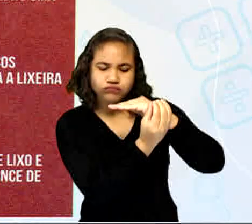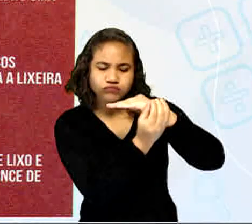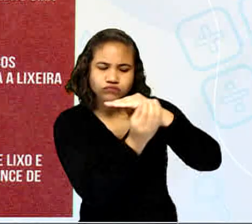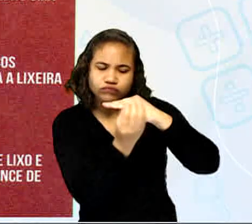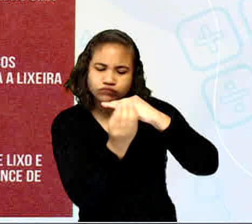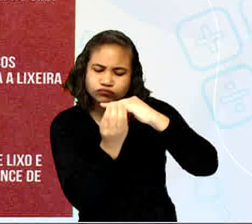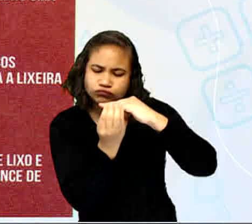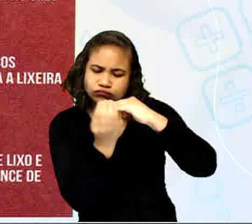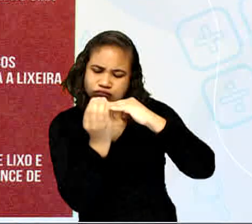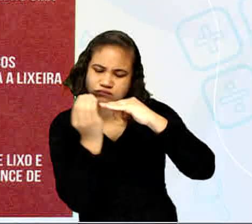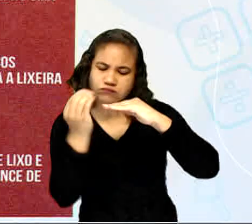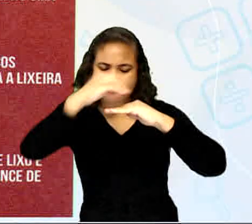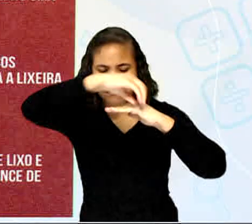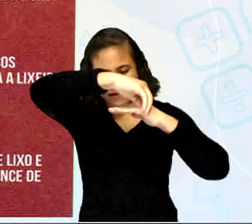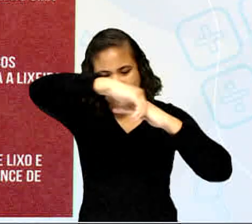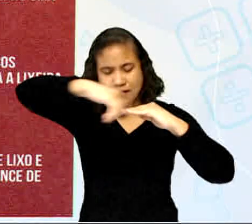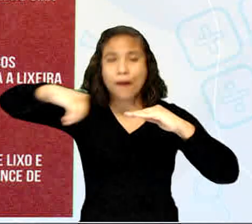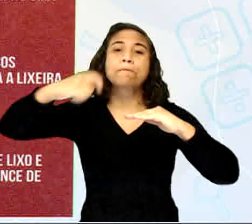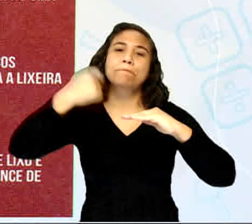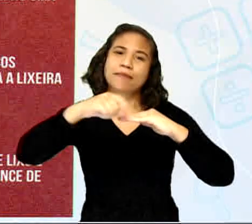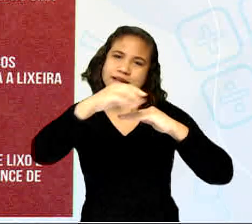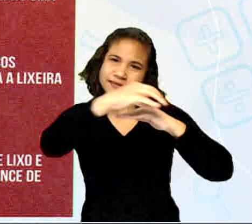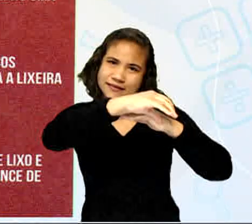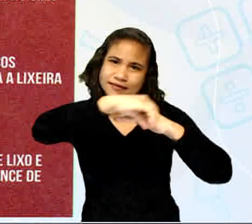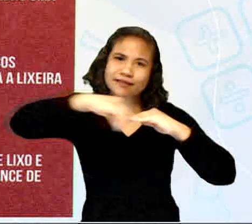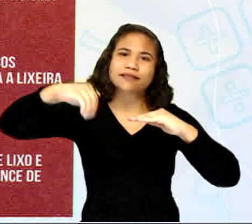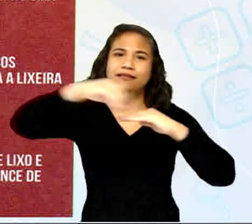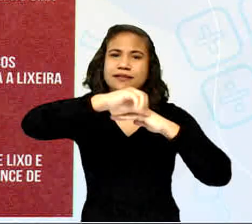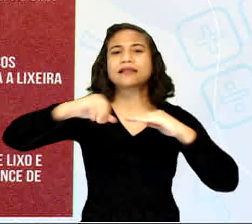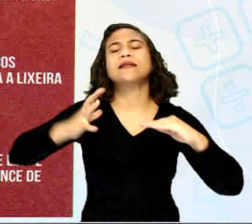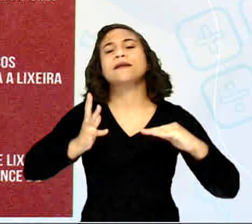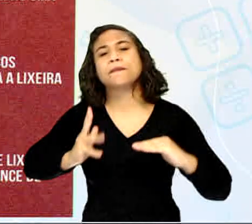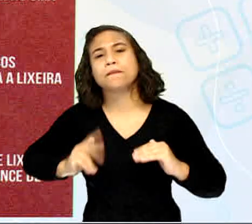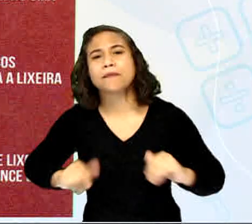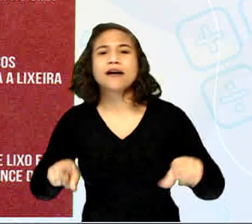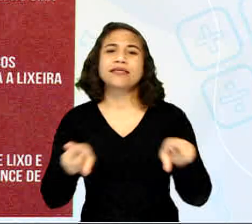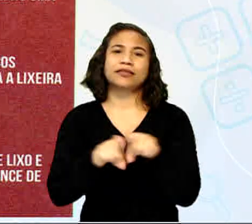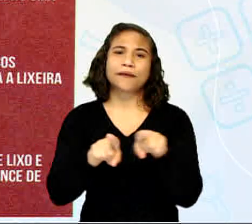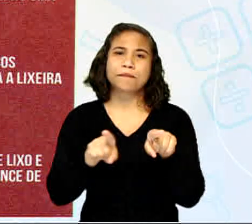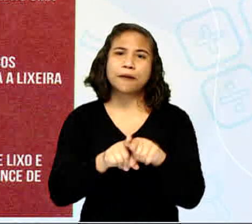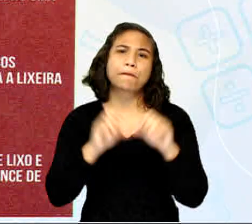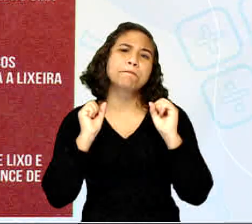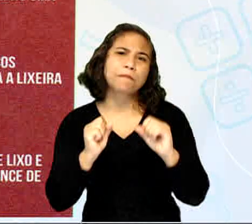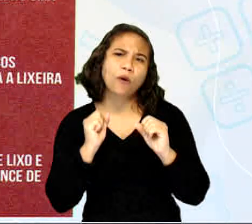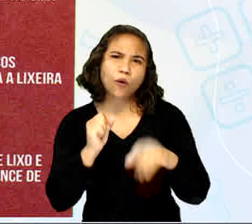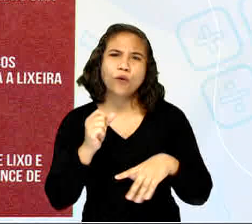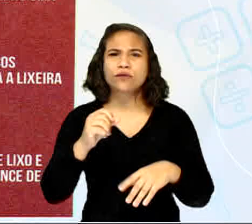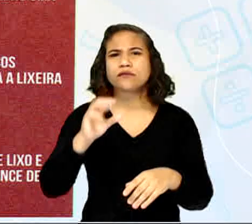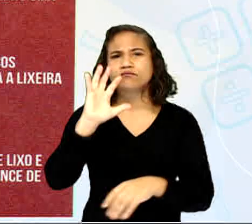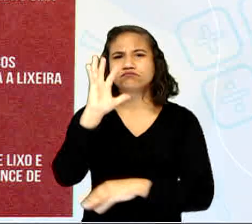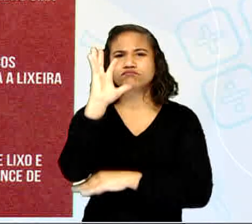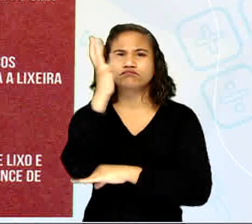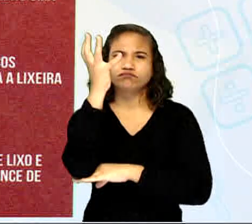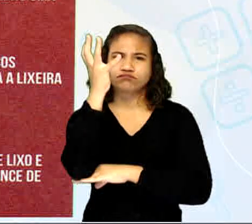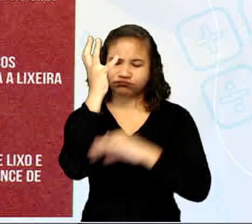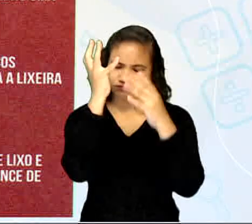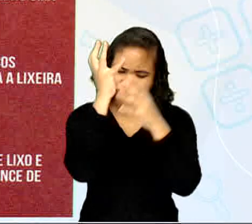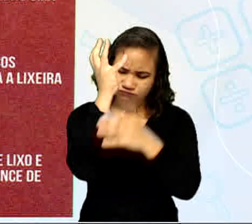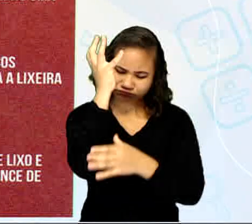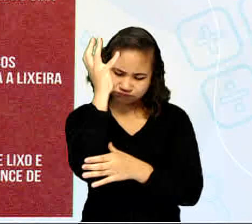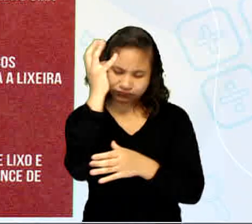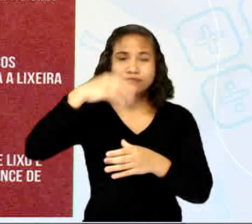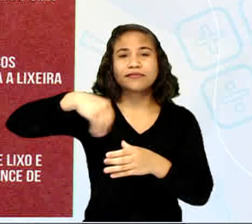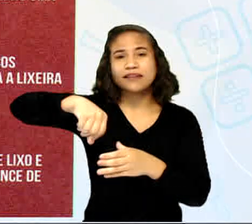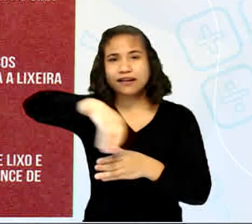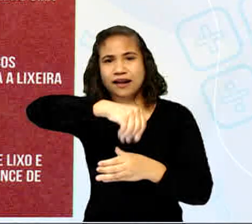impedir a água de correr pelas calhas. Coloque areia dentro de todos os cacos que